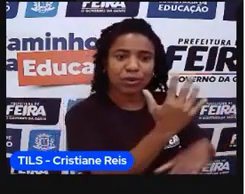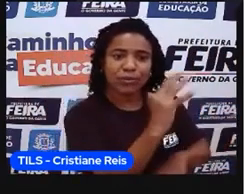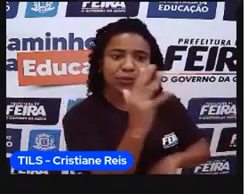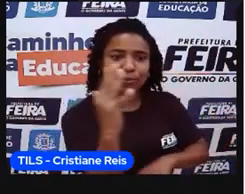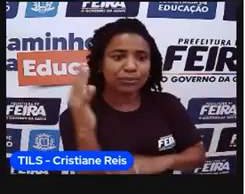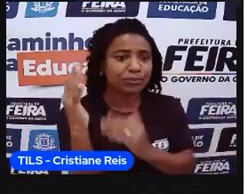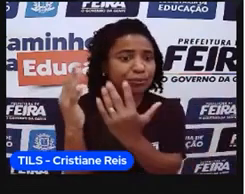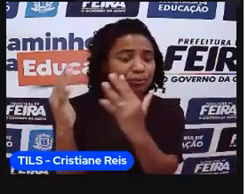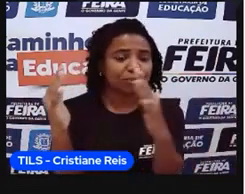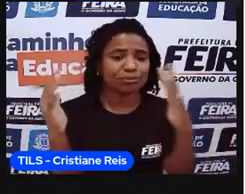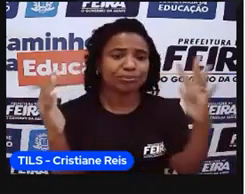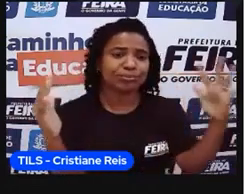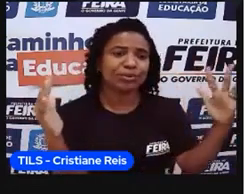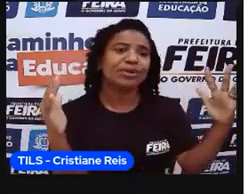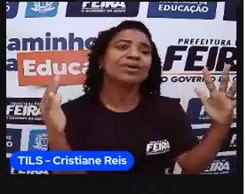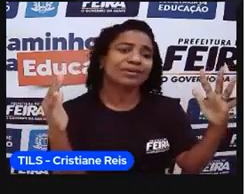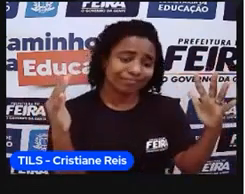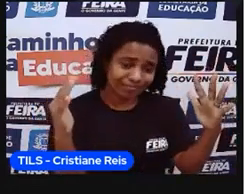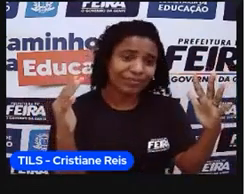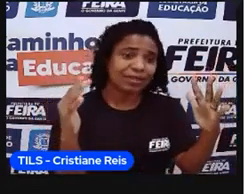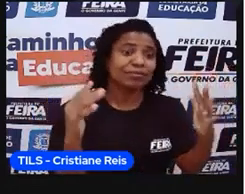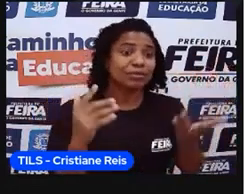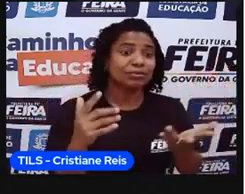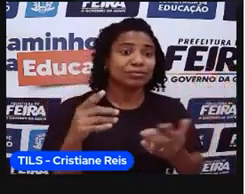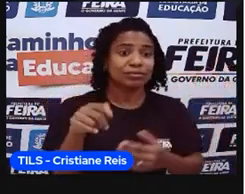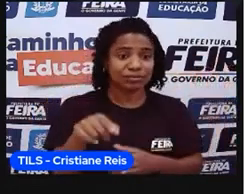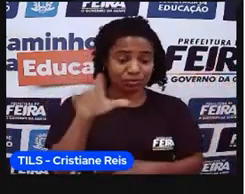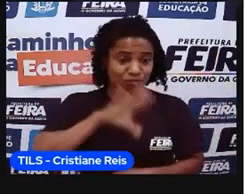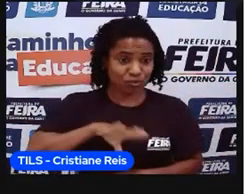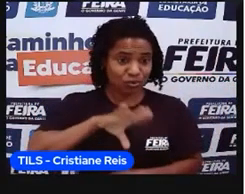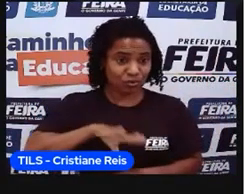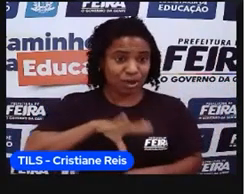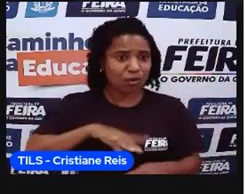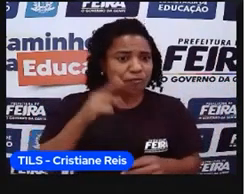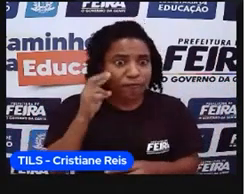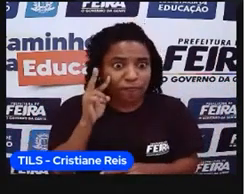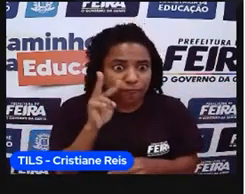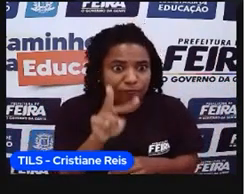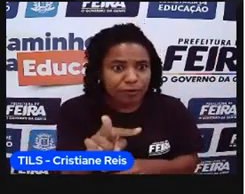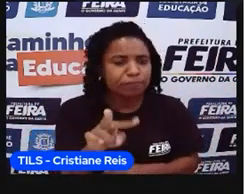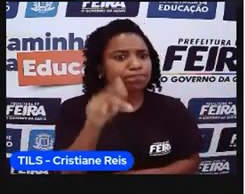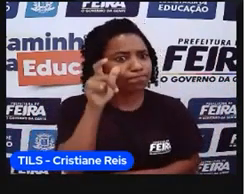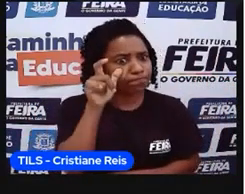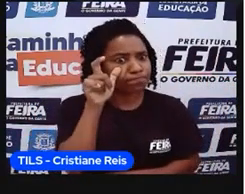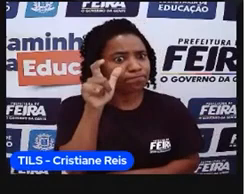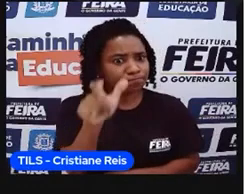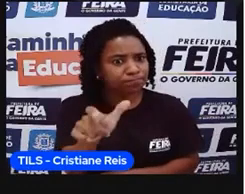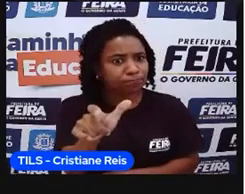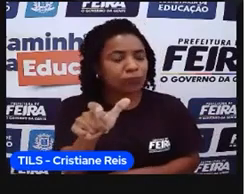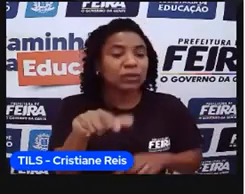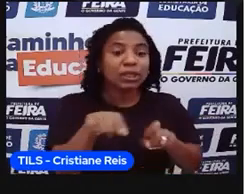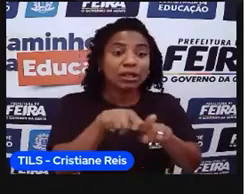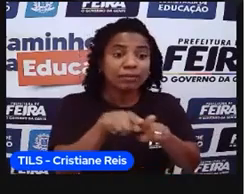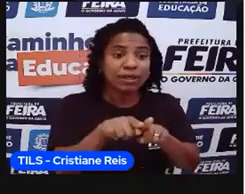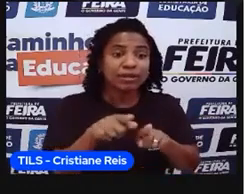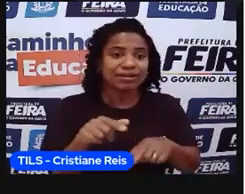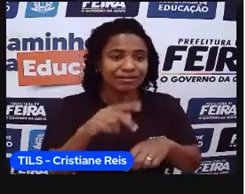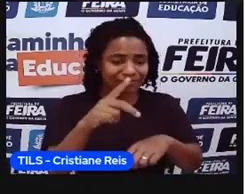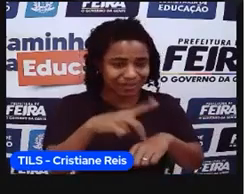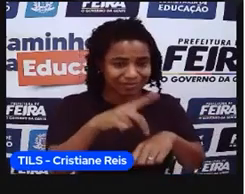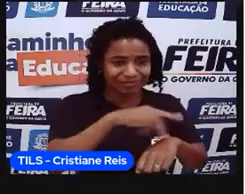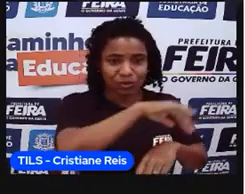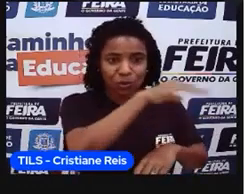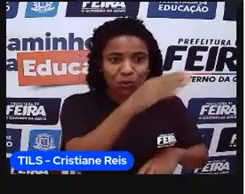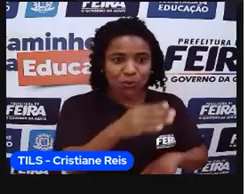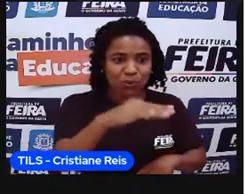fato que as atividades econômicas ficaram muito aqui nessa região. E também pela questão, né, do relevo, que a gente tem aqui um alinhamento